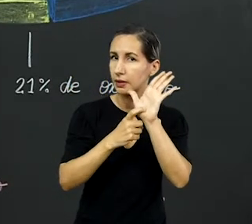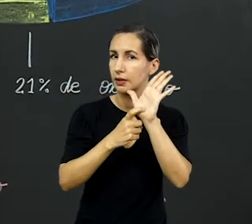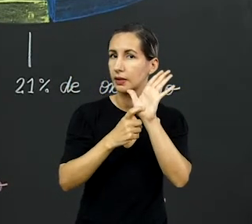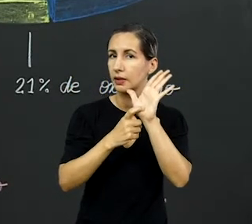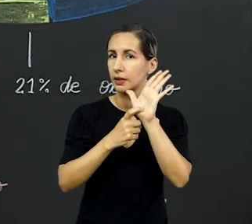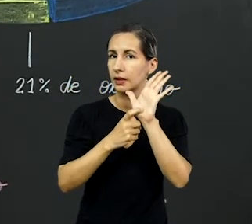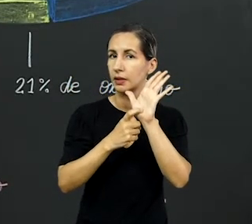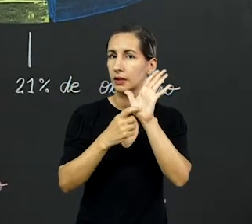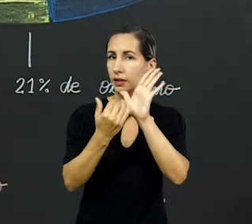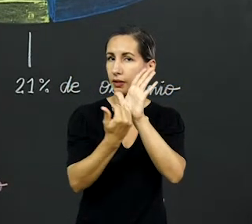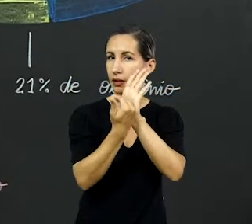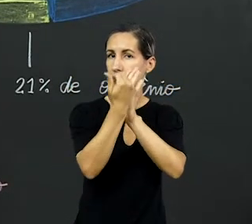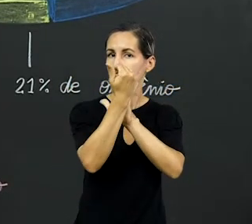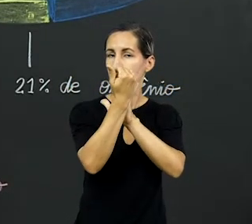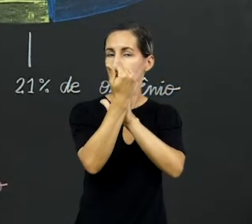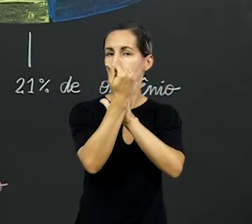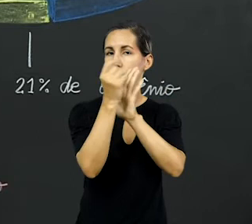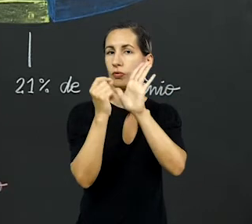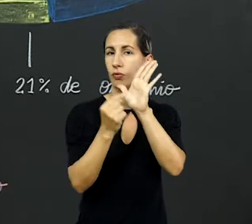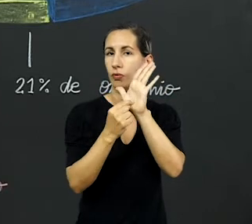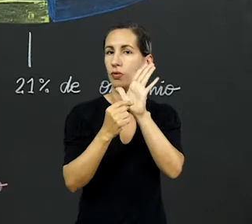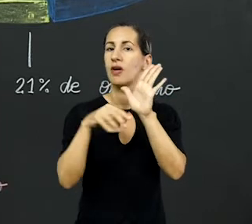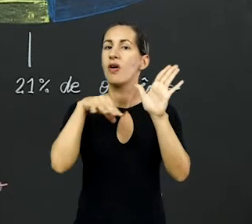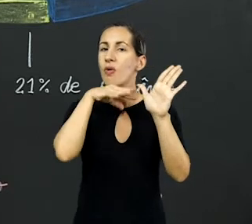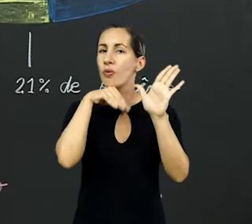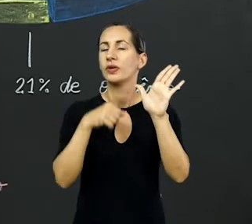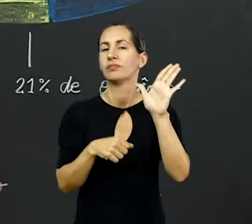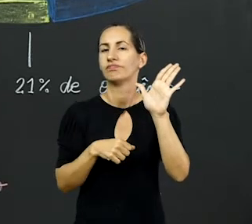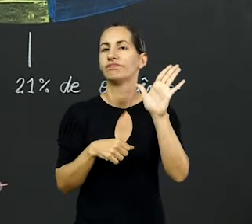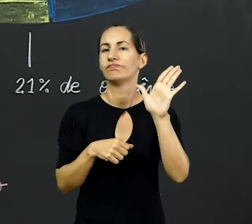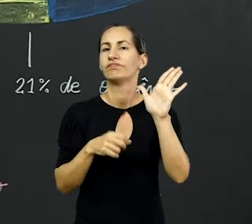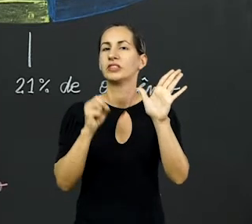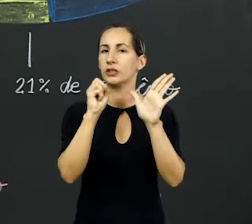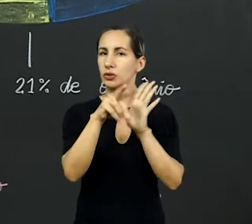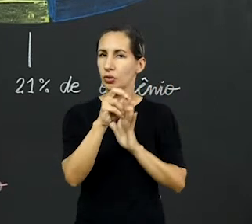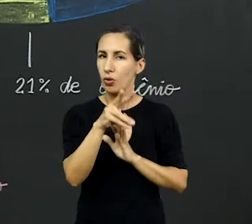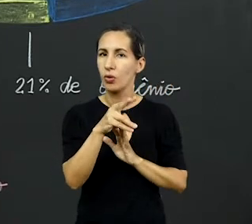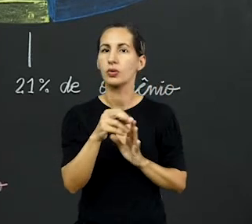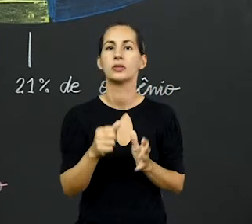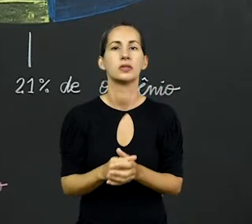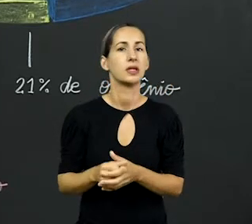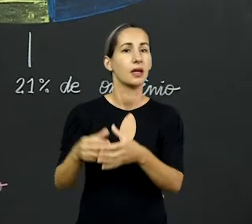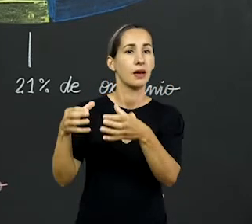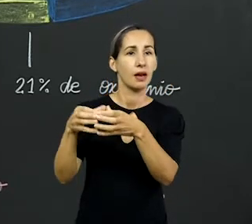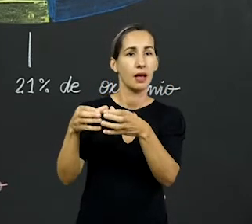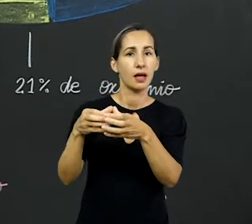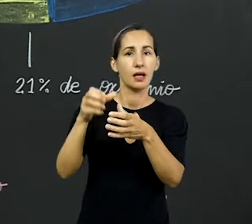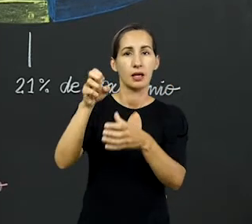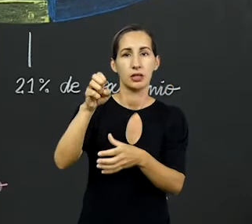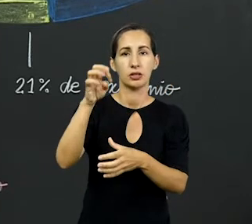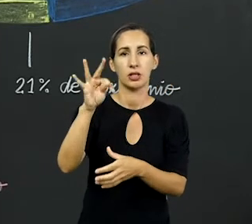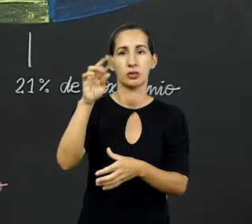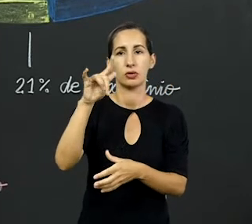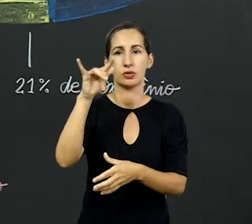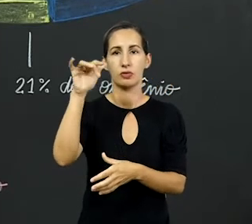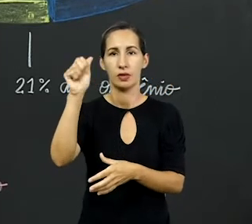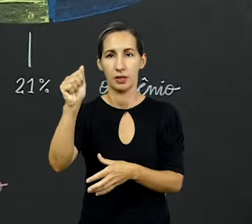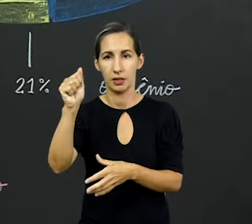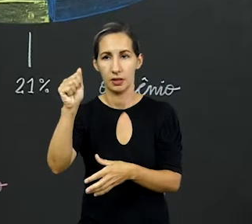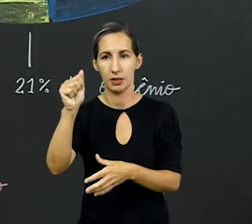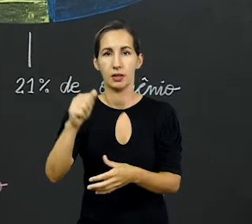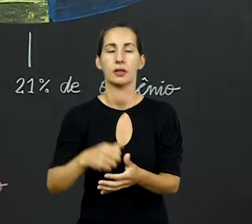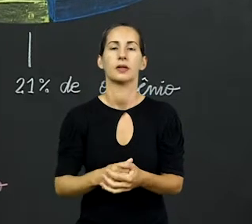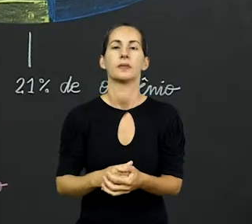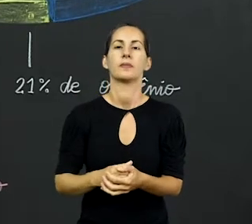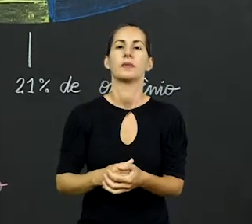a nosso nível aqui na troposfera, aqui é ruim. Aqui ele é tóxico. O ozônio lá na estratosfera, o O3, é